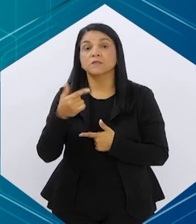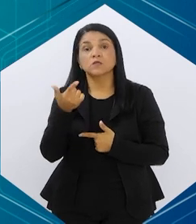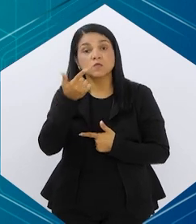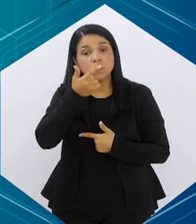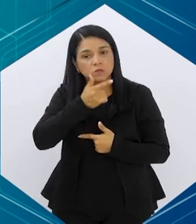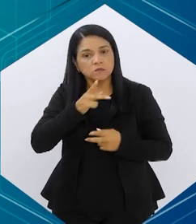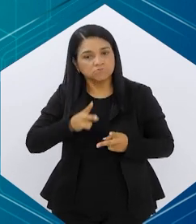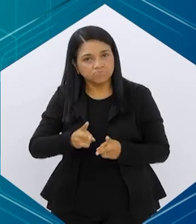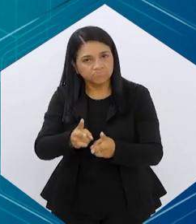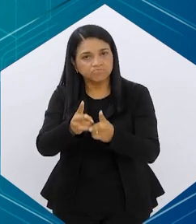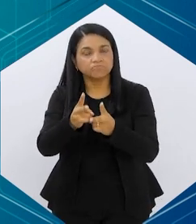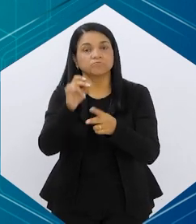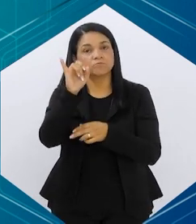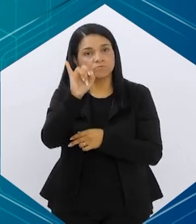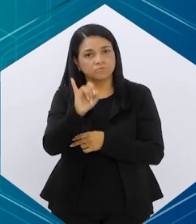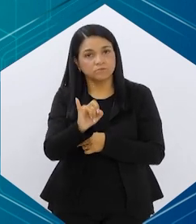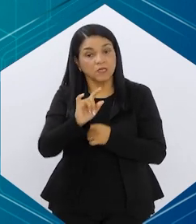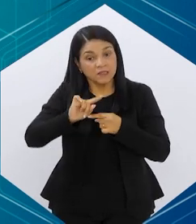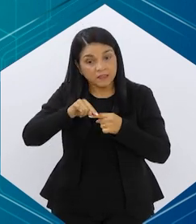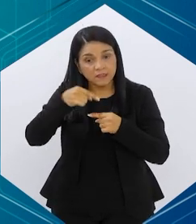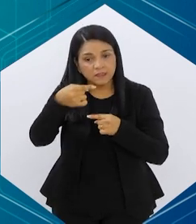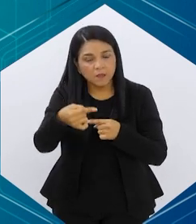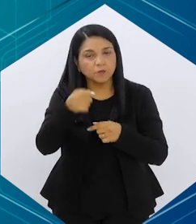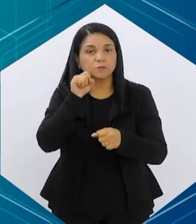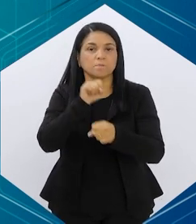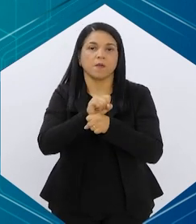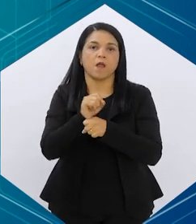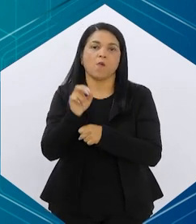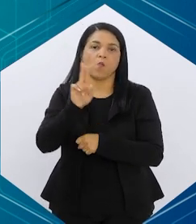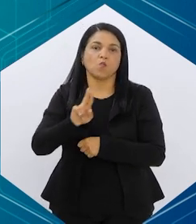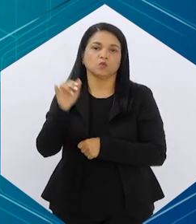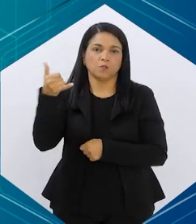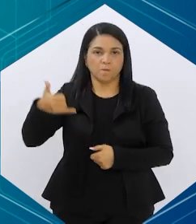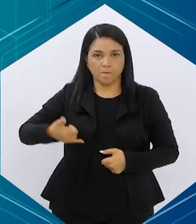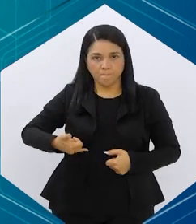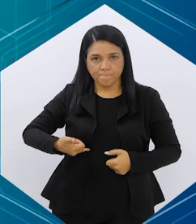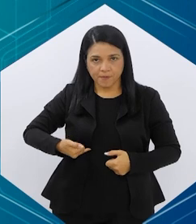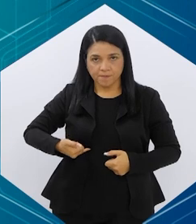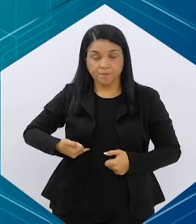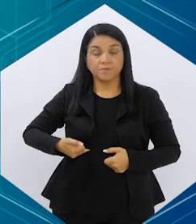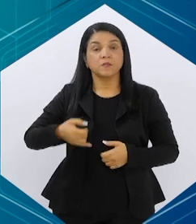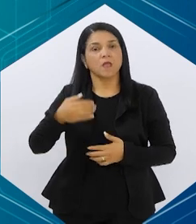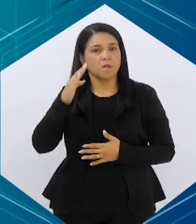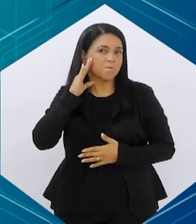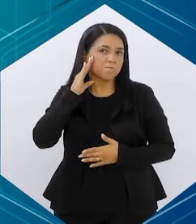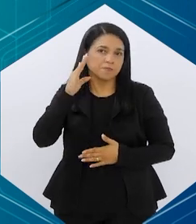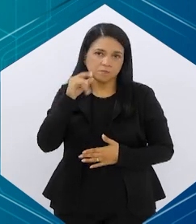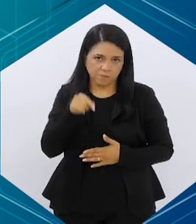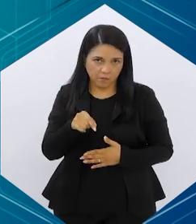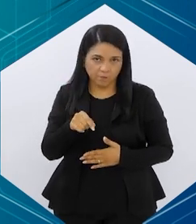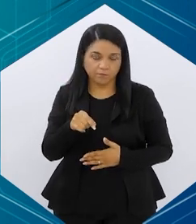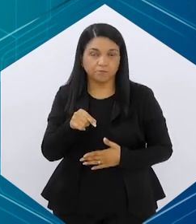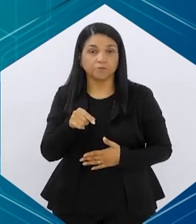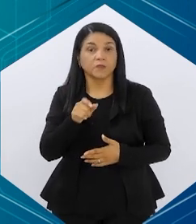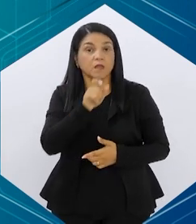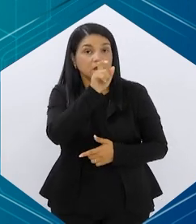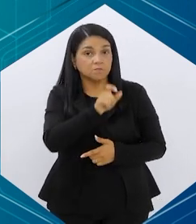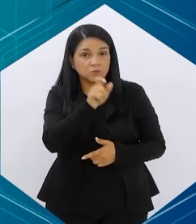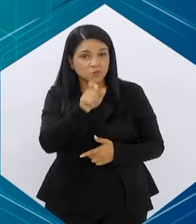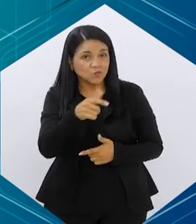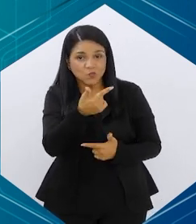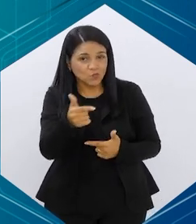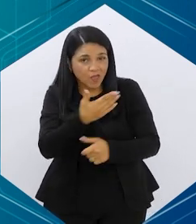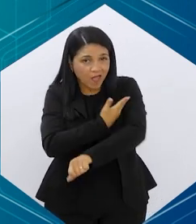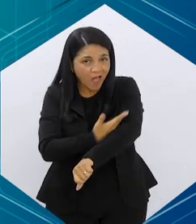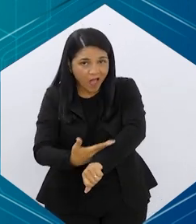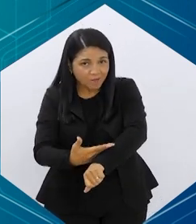todo esse emagrecimento desejado após o uso do medicamento, né? Então, isso é essencial. A paciente que